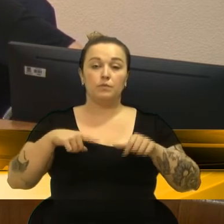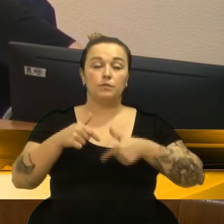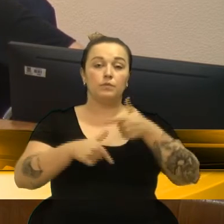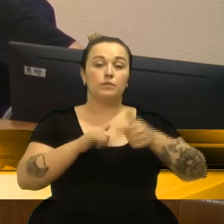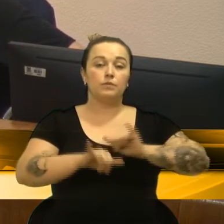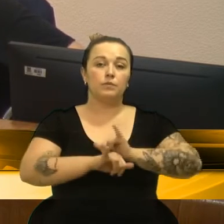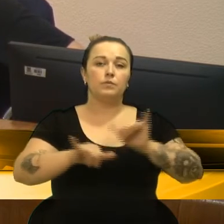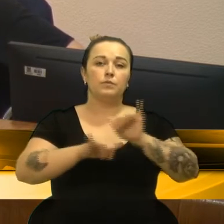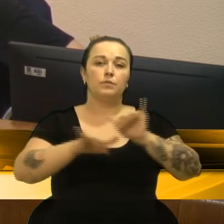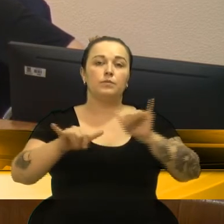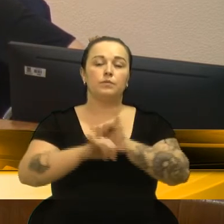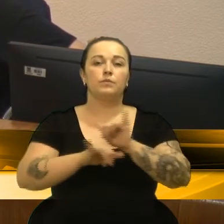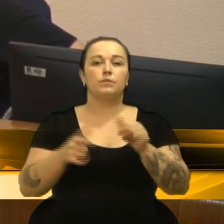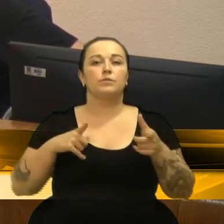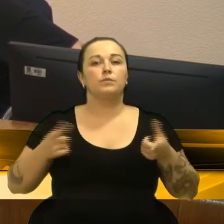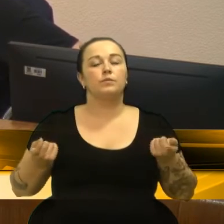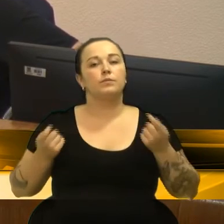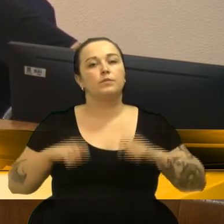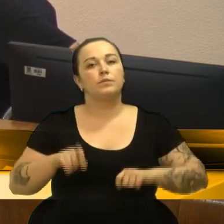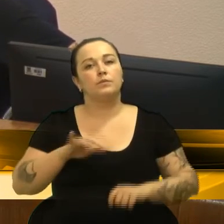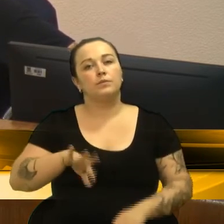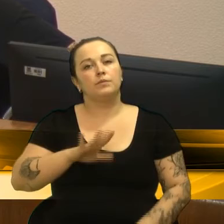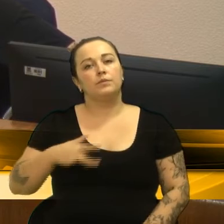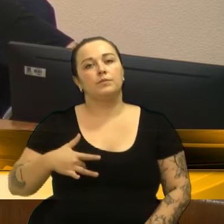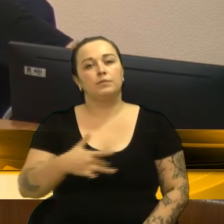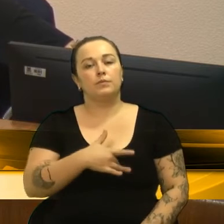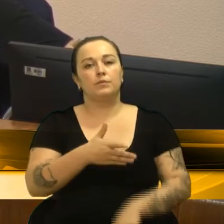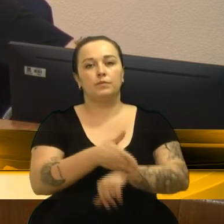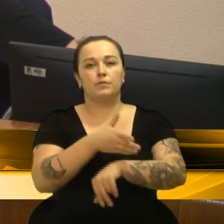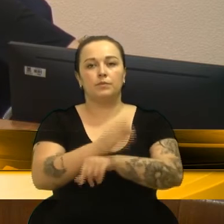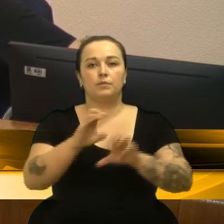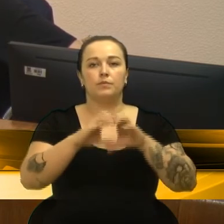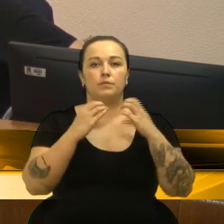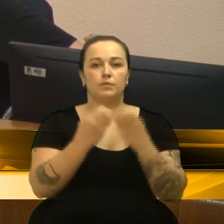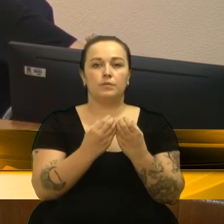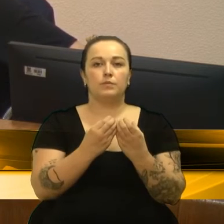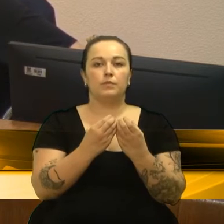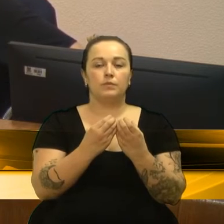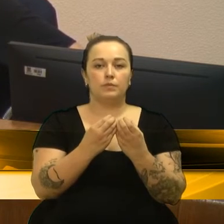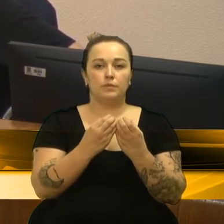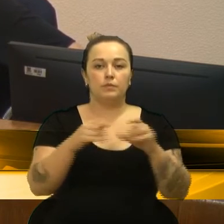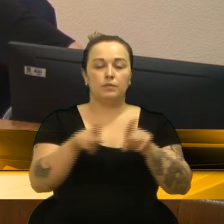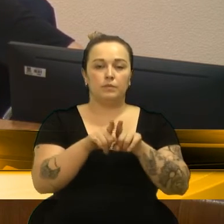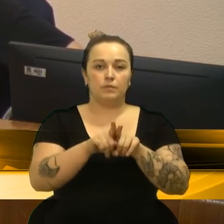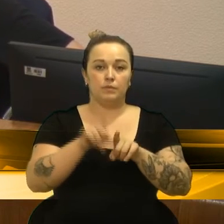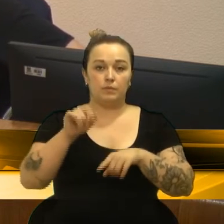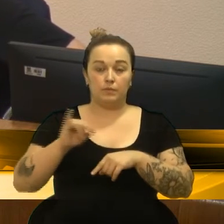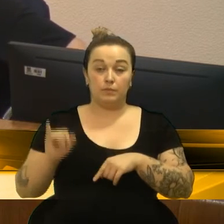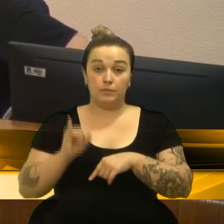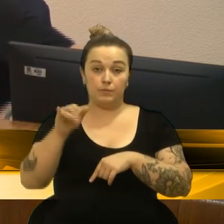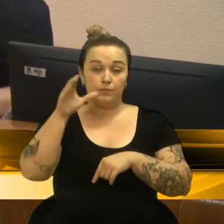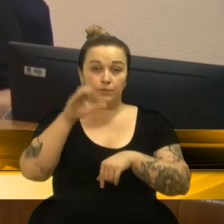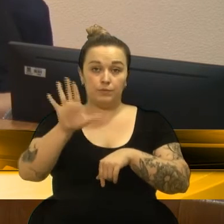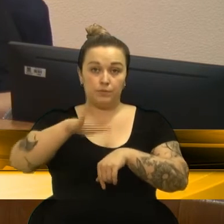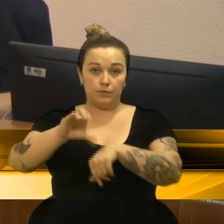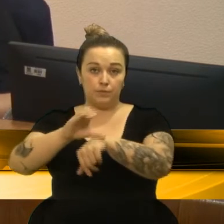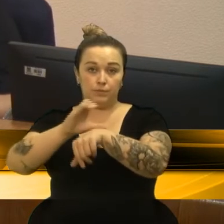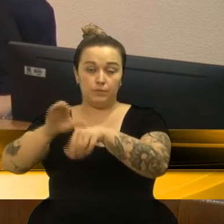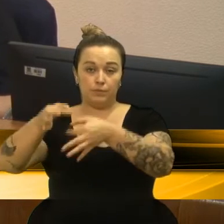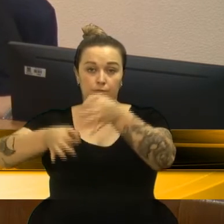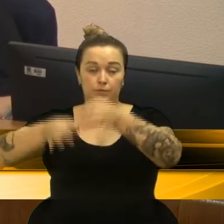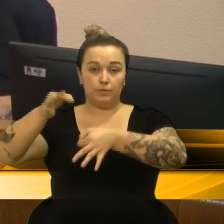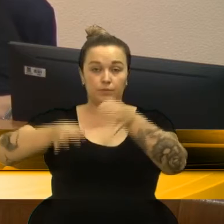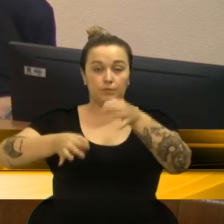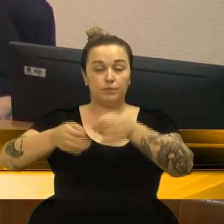divulgação de informações quanto ao potencial do serviço de saúde e a participação da comunidade, considerando os princípios constitucionais da administração